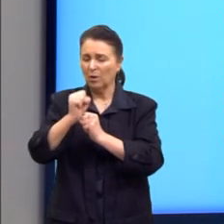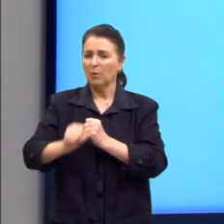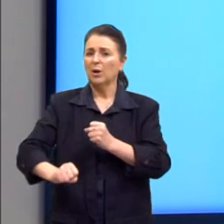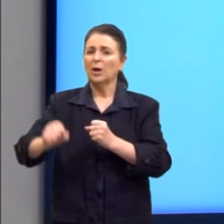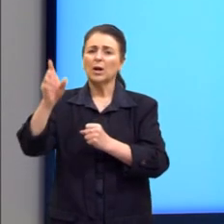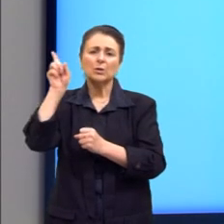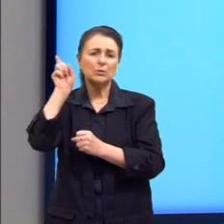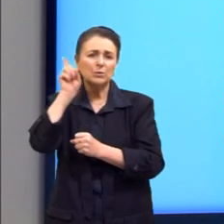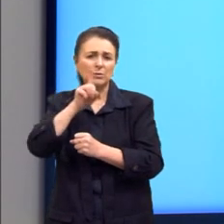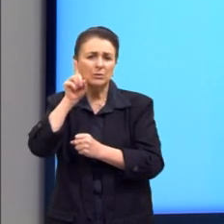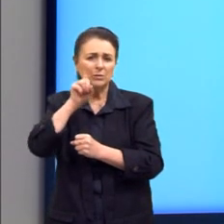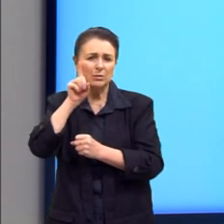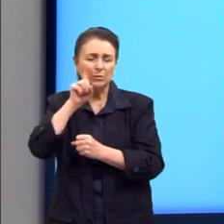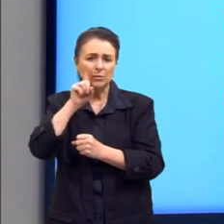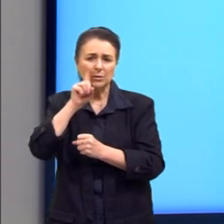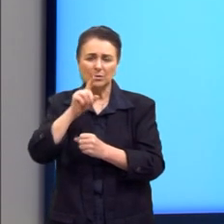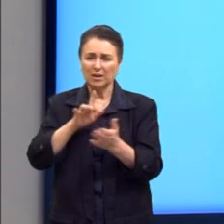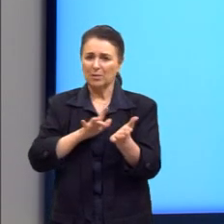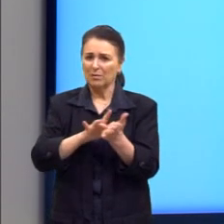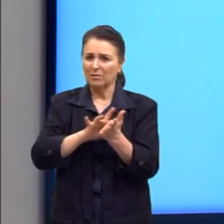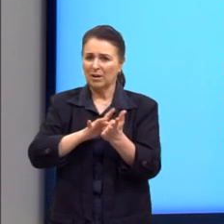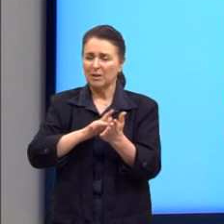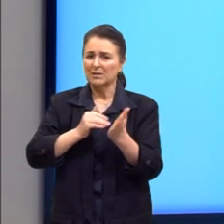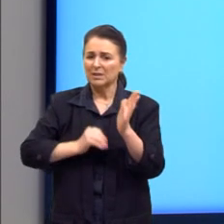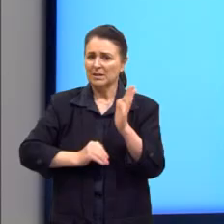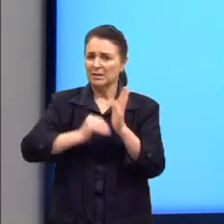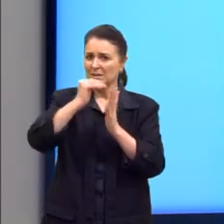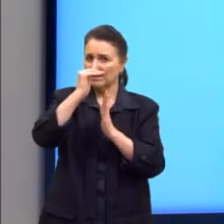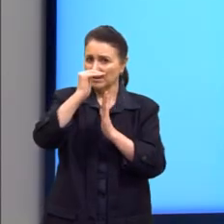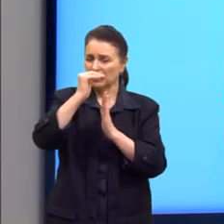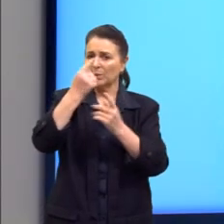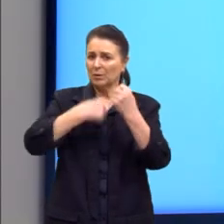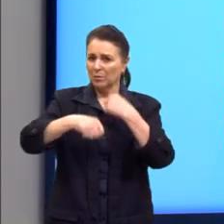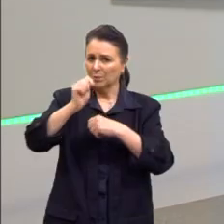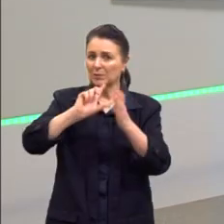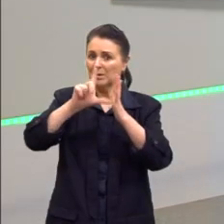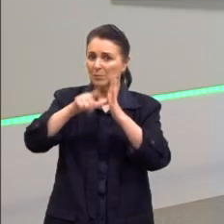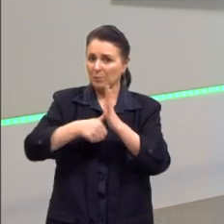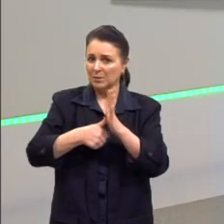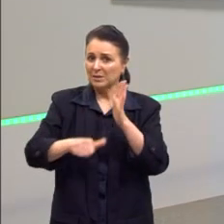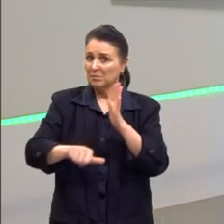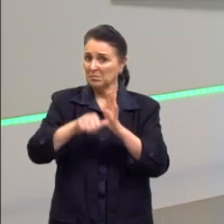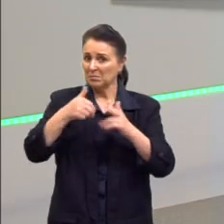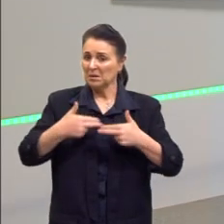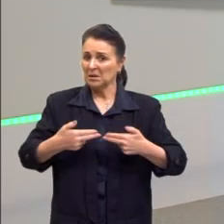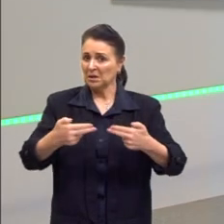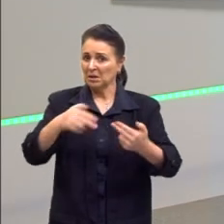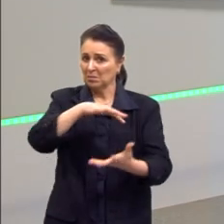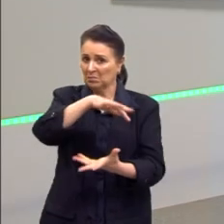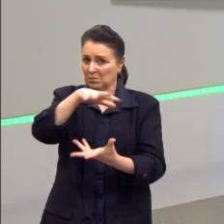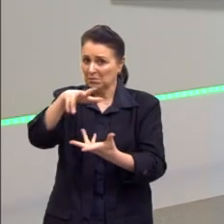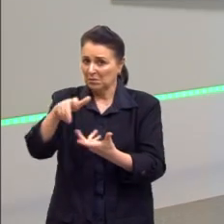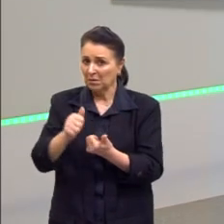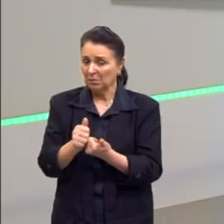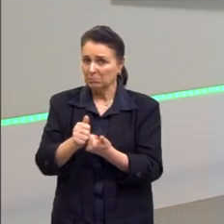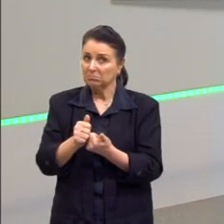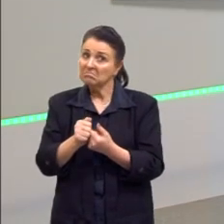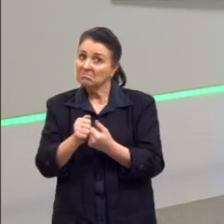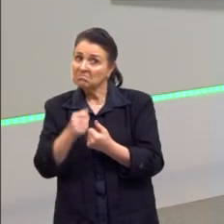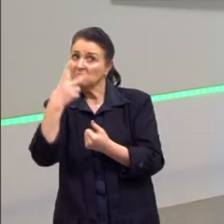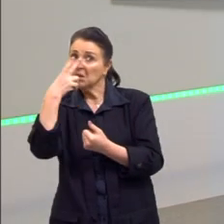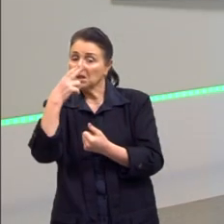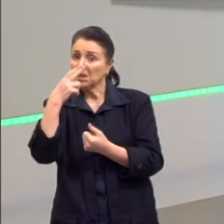falsa perspectiva de crescimento econômico pós Primeira Guerra Mundial. Essa alternativa parece correta. Foi essa